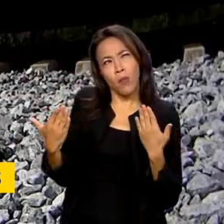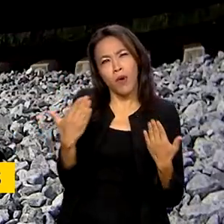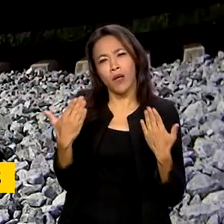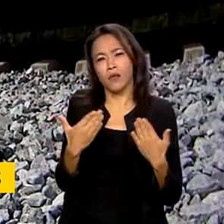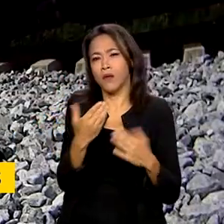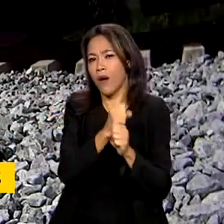anteriores.